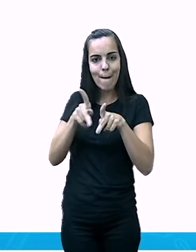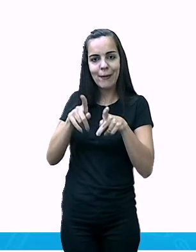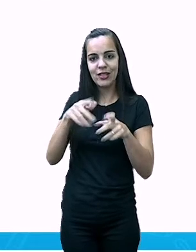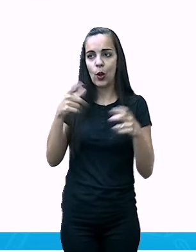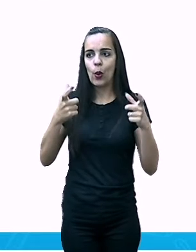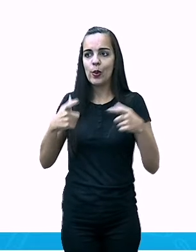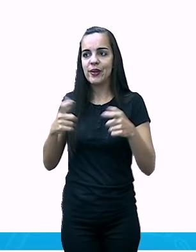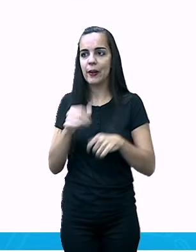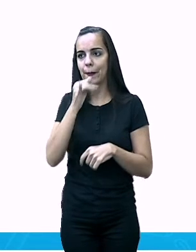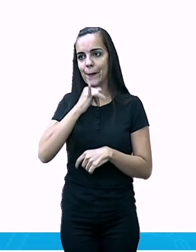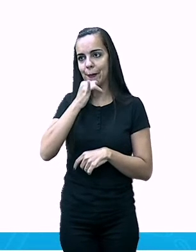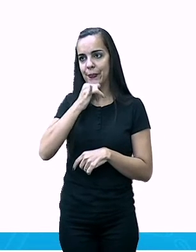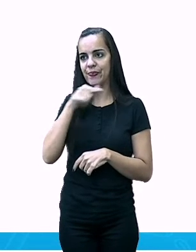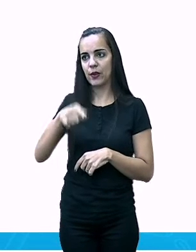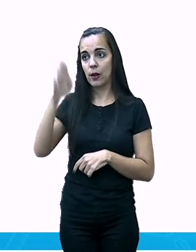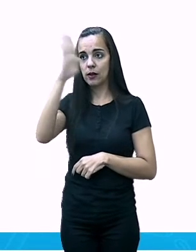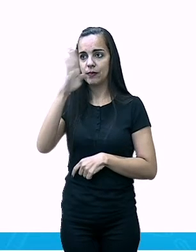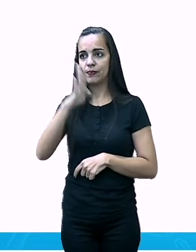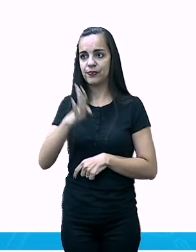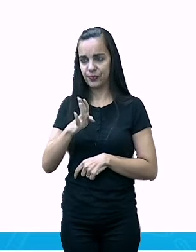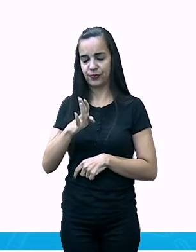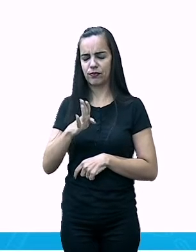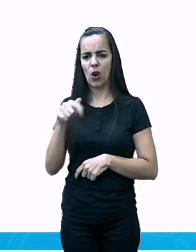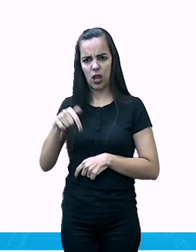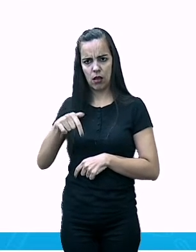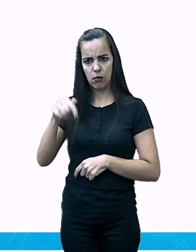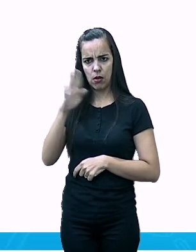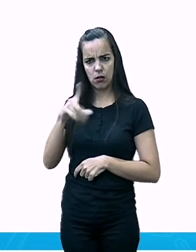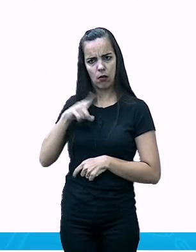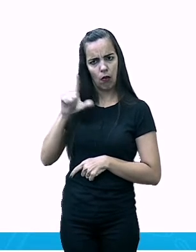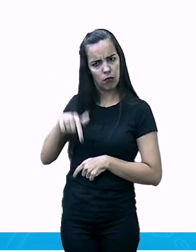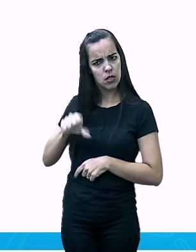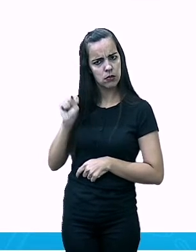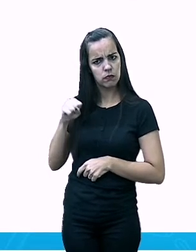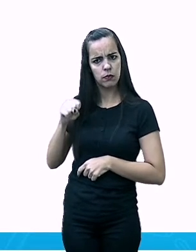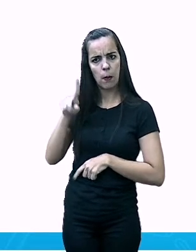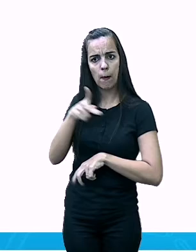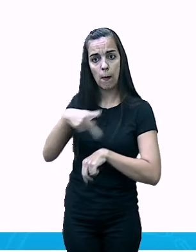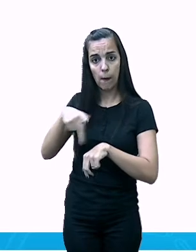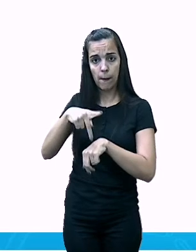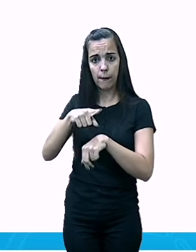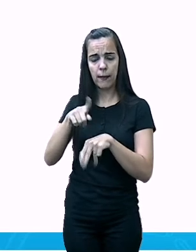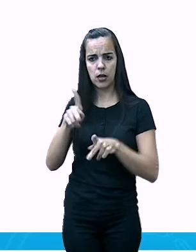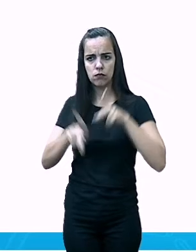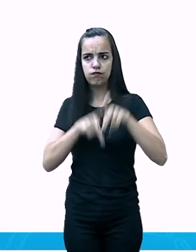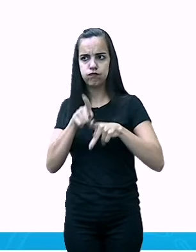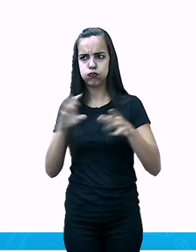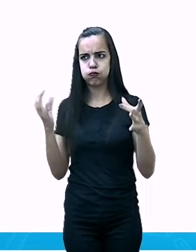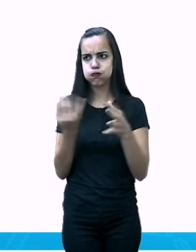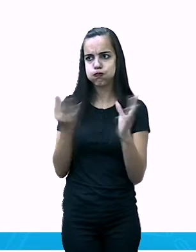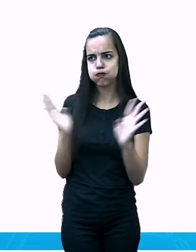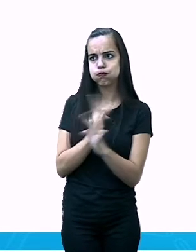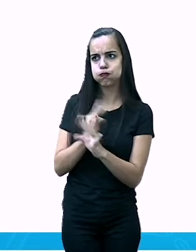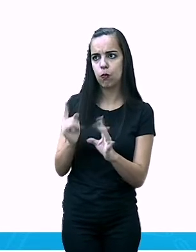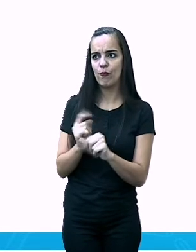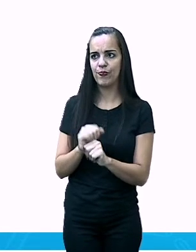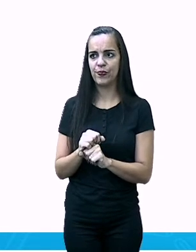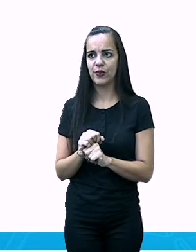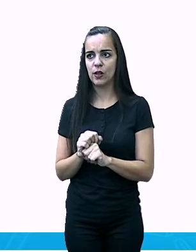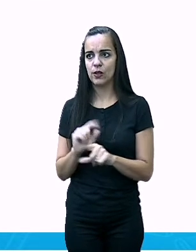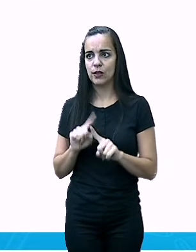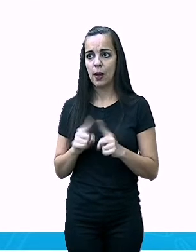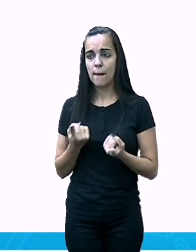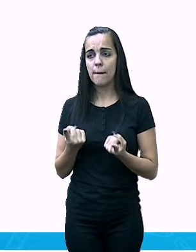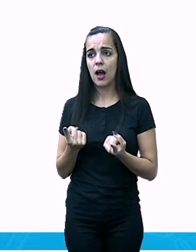exemplo, o Brasil, eu disse, que é um país populoso. Tem um número grande de população. Mônaco não é